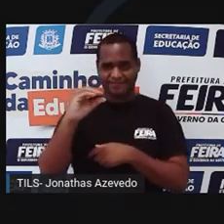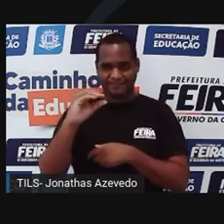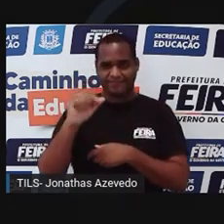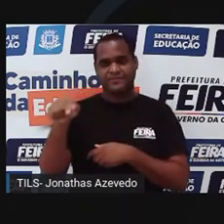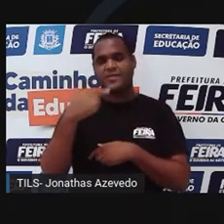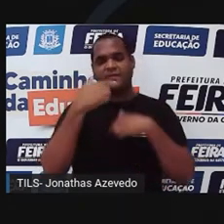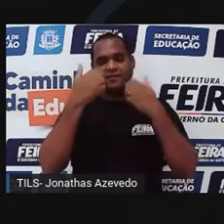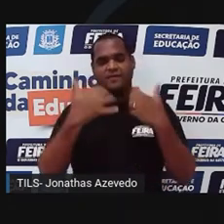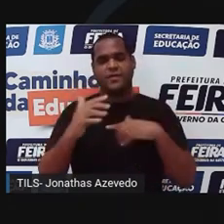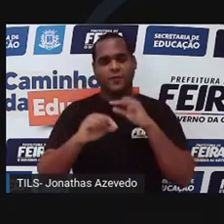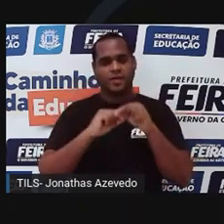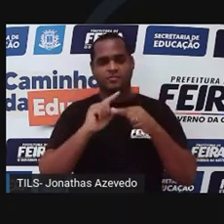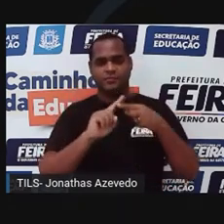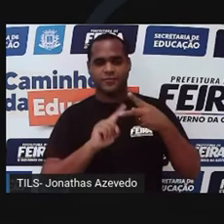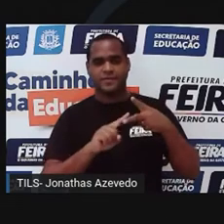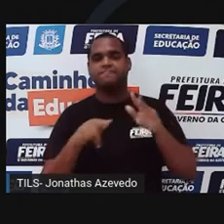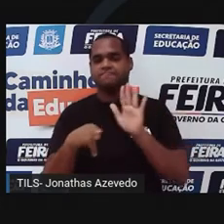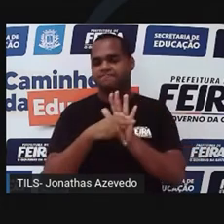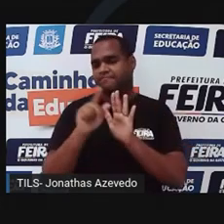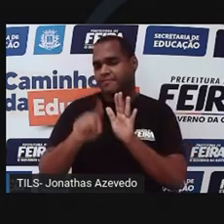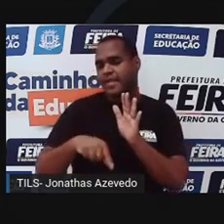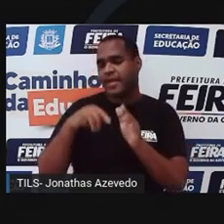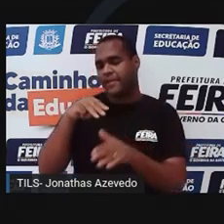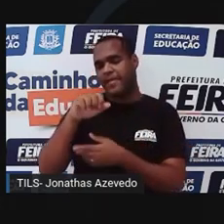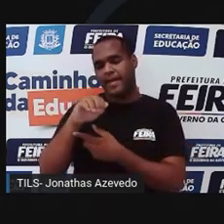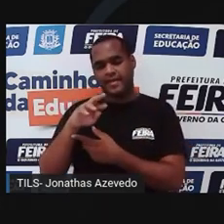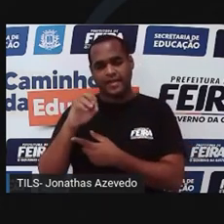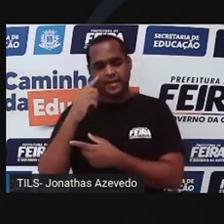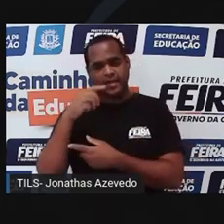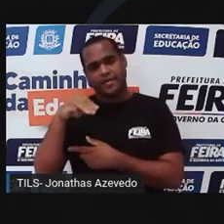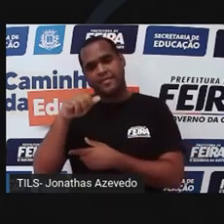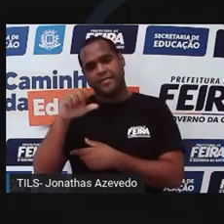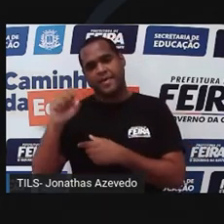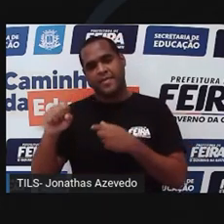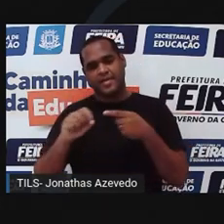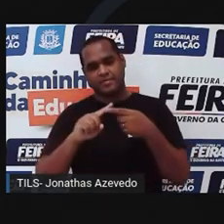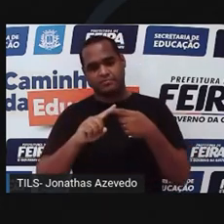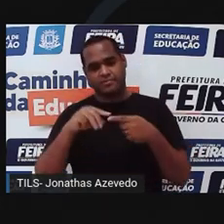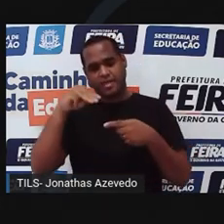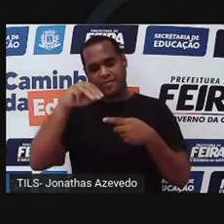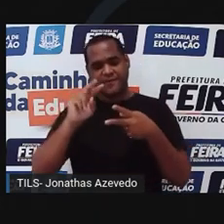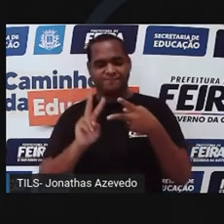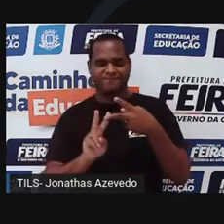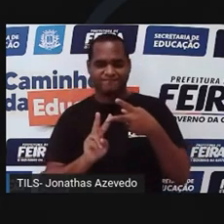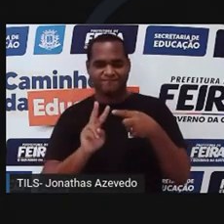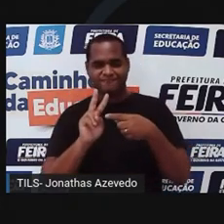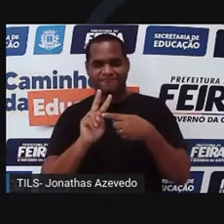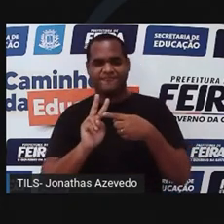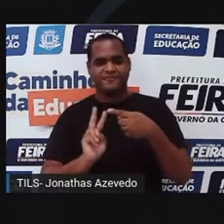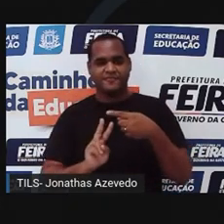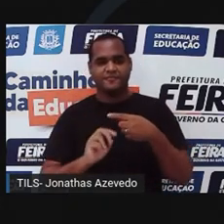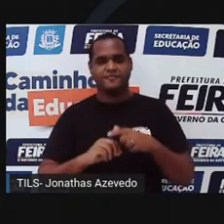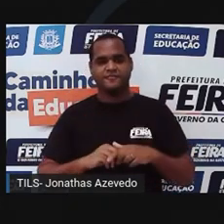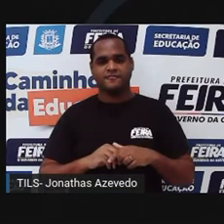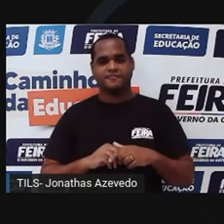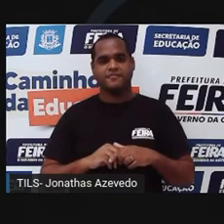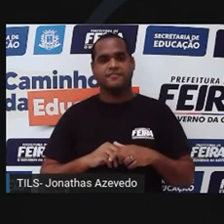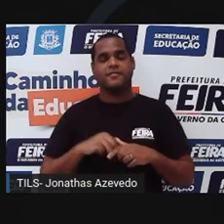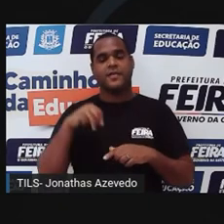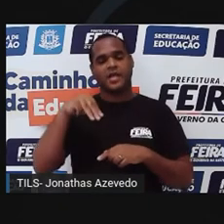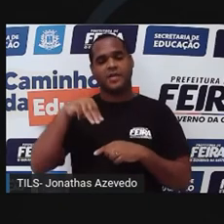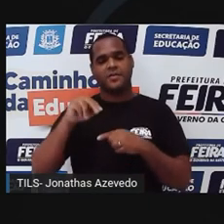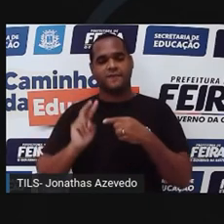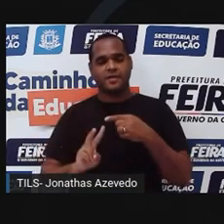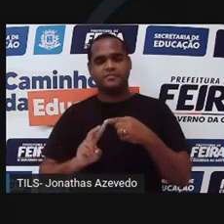Falamos sobre duas propriedades da matéria, a massa e o volume. Hoje, vamos falar